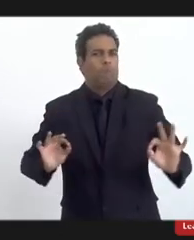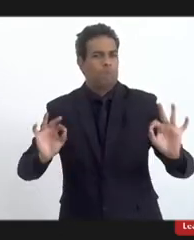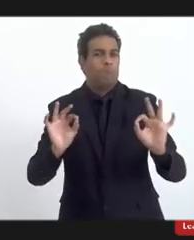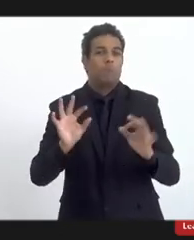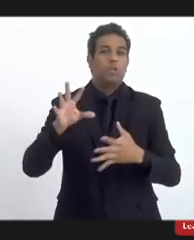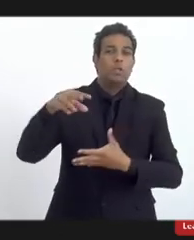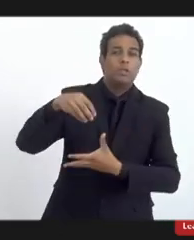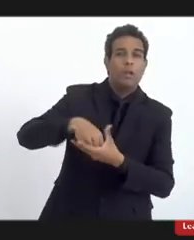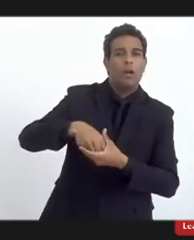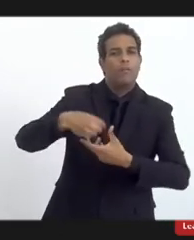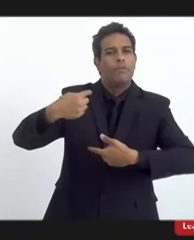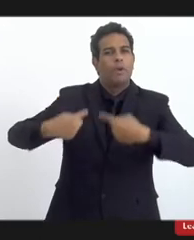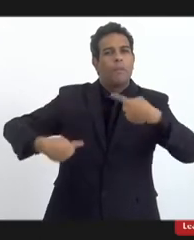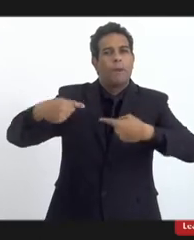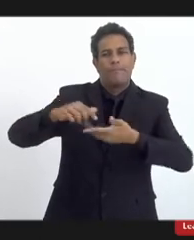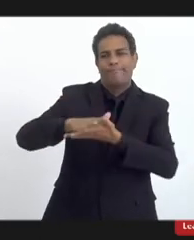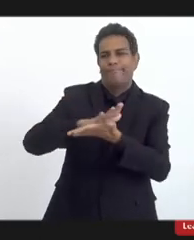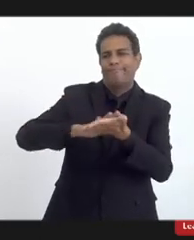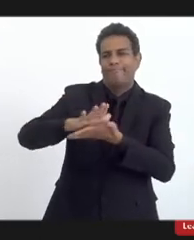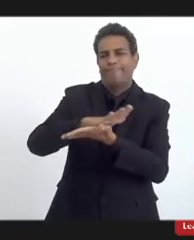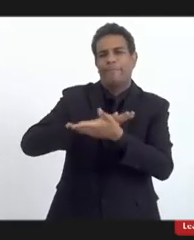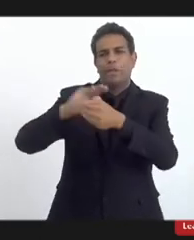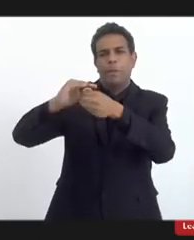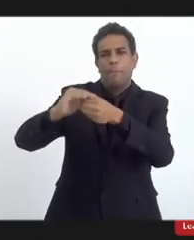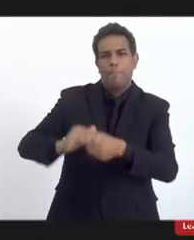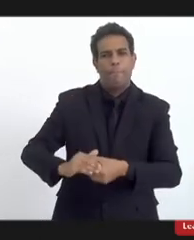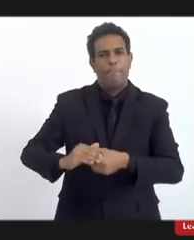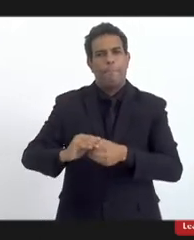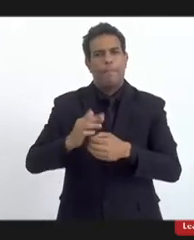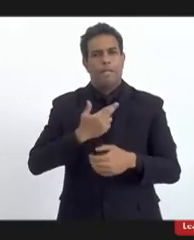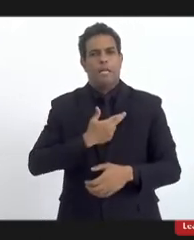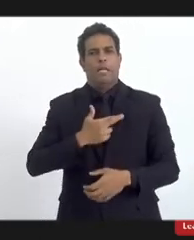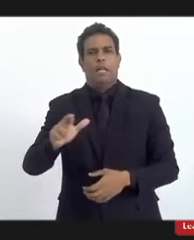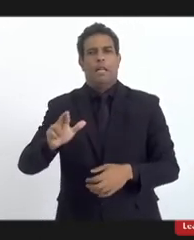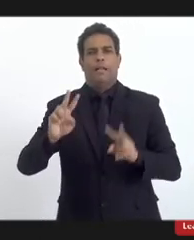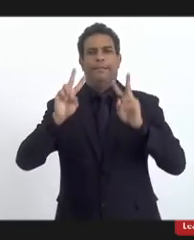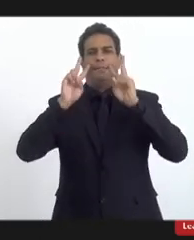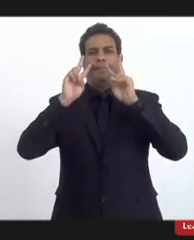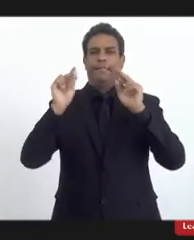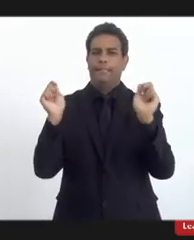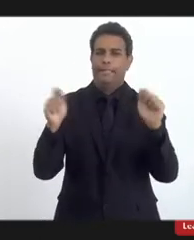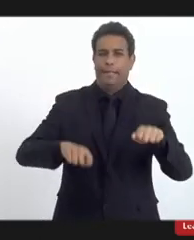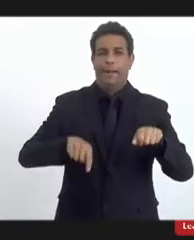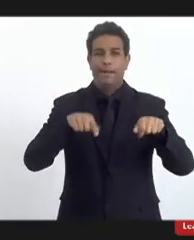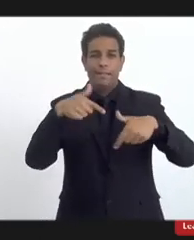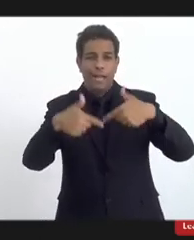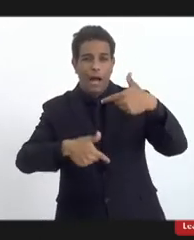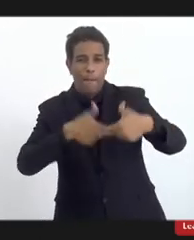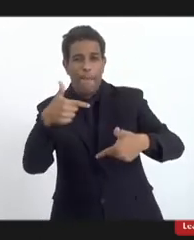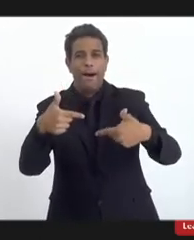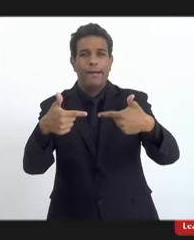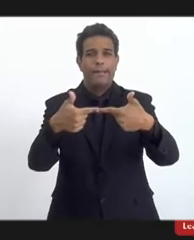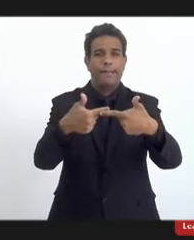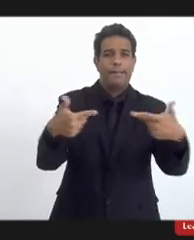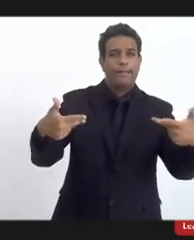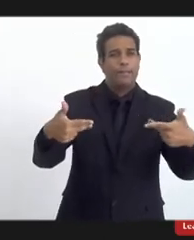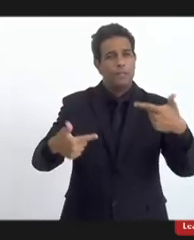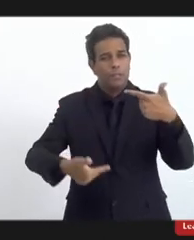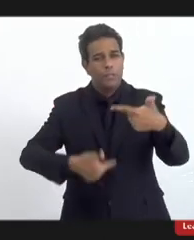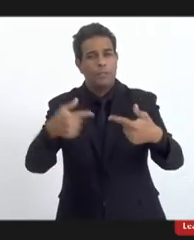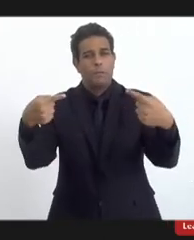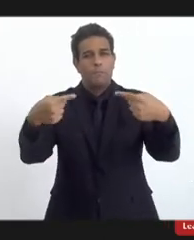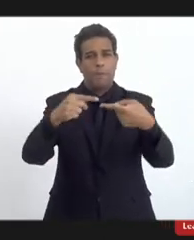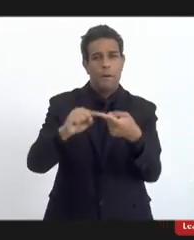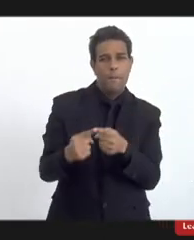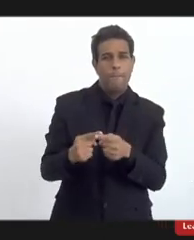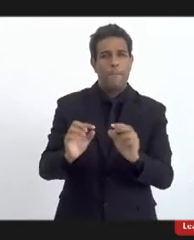questão da discriminação religiosa, da intolerância religiosa, porque esse trabalho que vocês estão desenvolvendo de forma